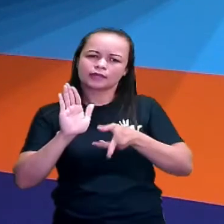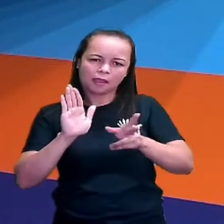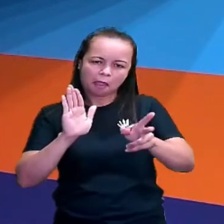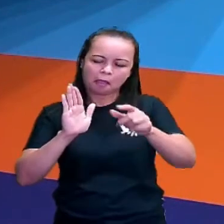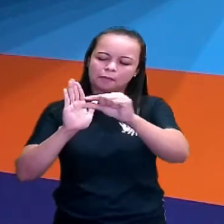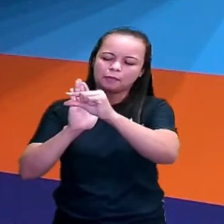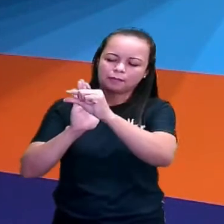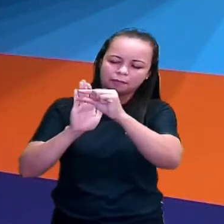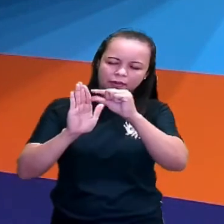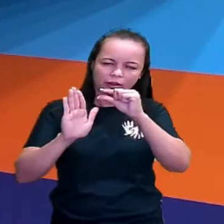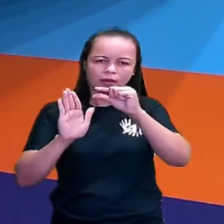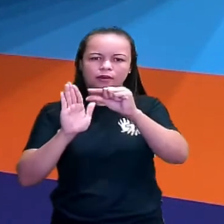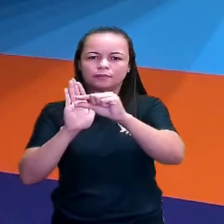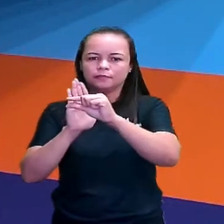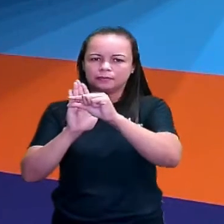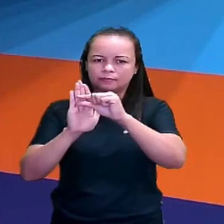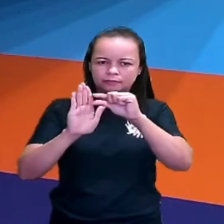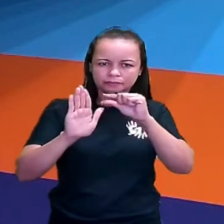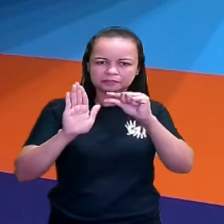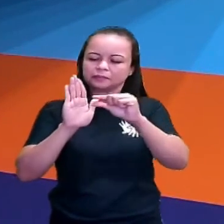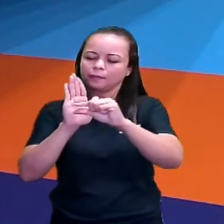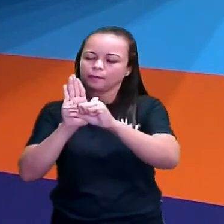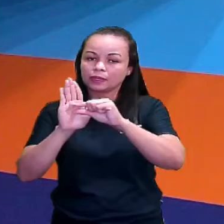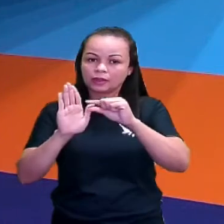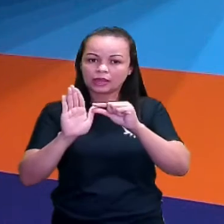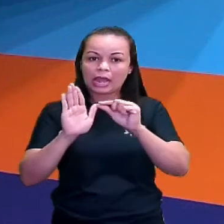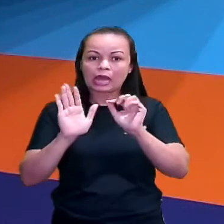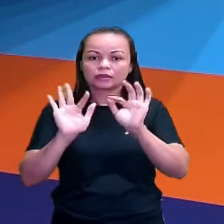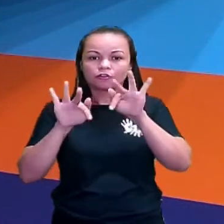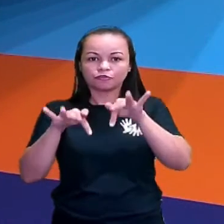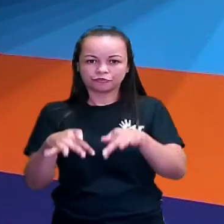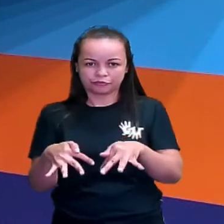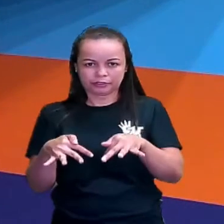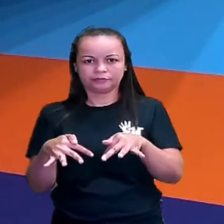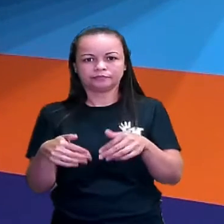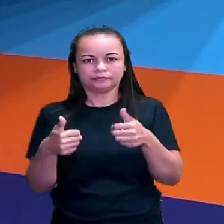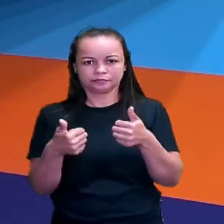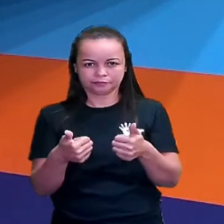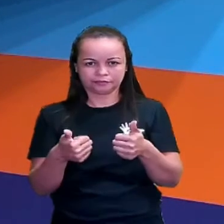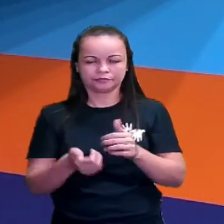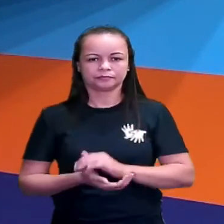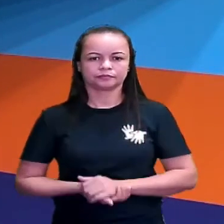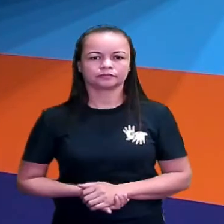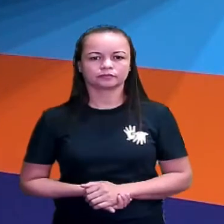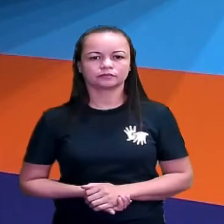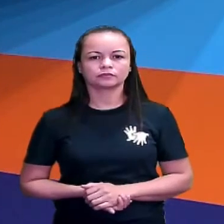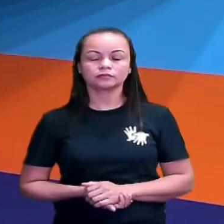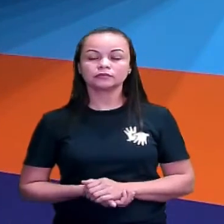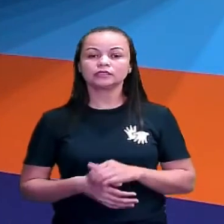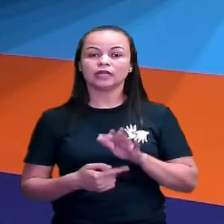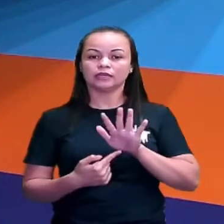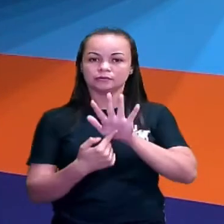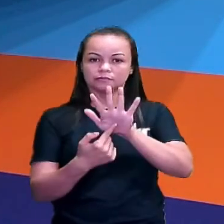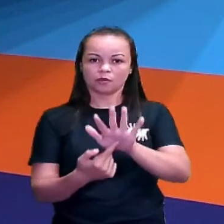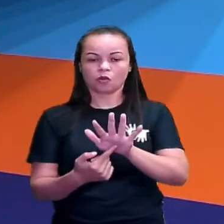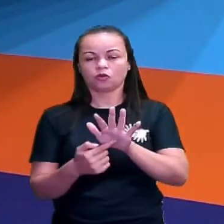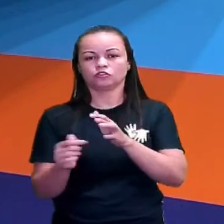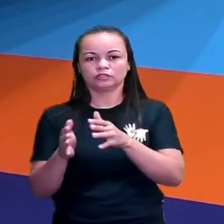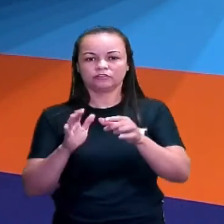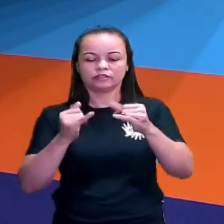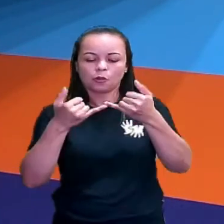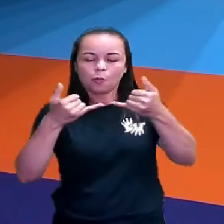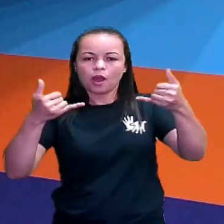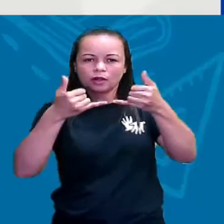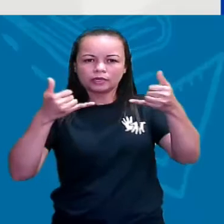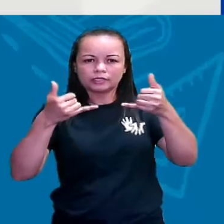Depois para essa. Para essa. Até a gente chegar aqui embaixo, está certo? E aí vai aparecer aí embaixo uma linhazinha